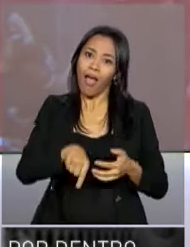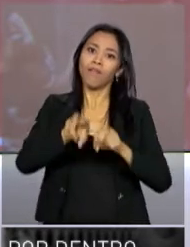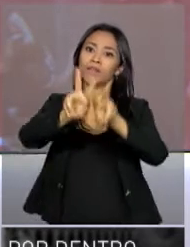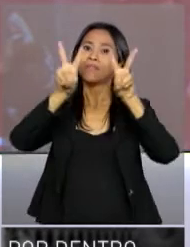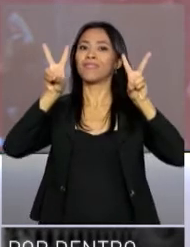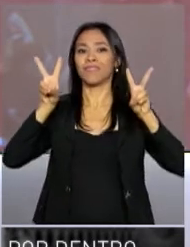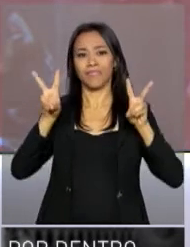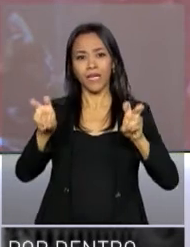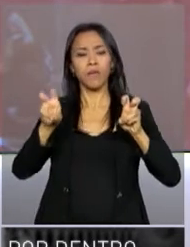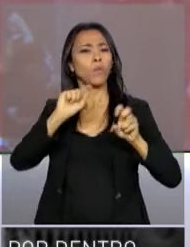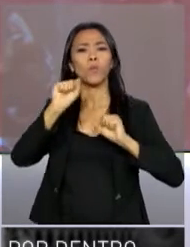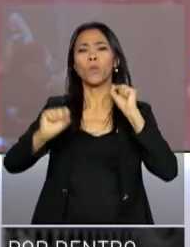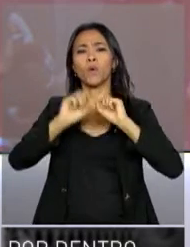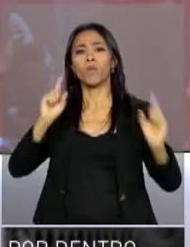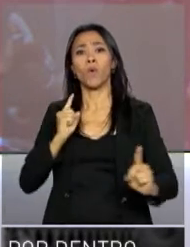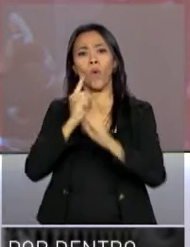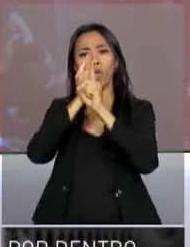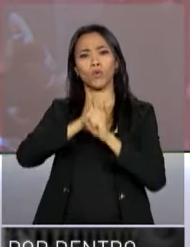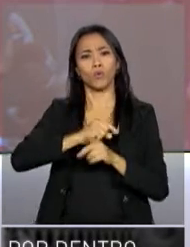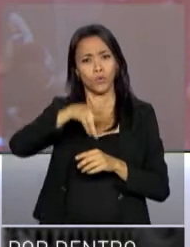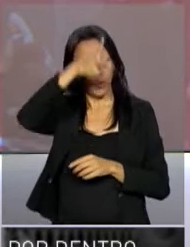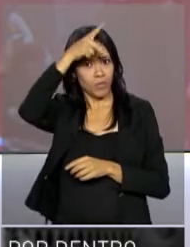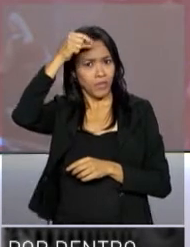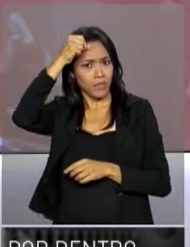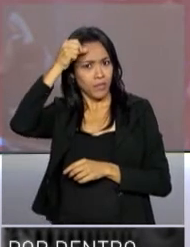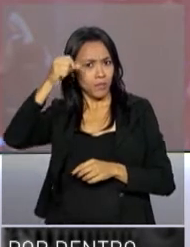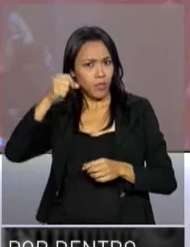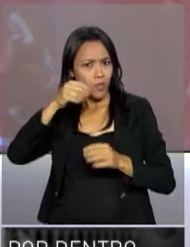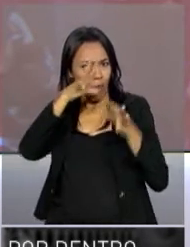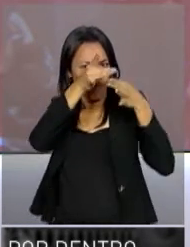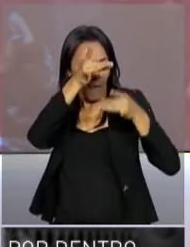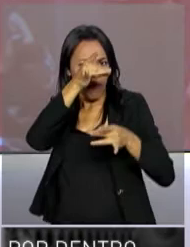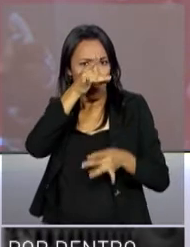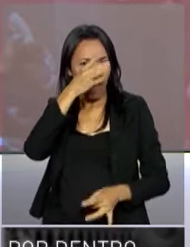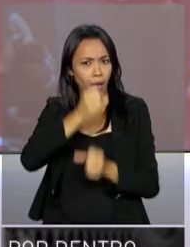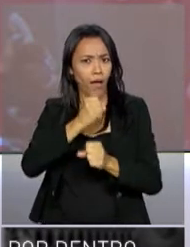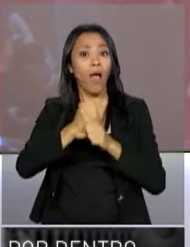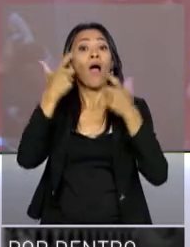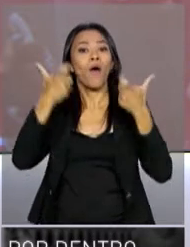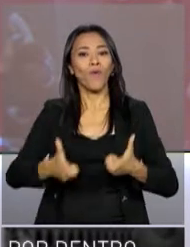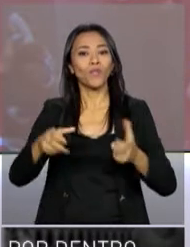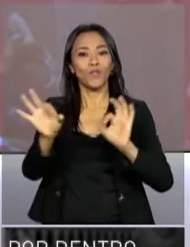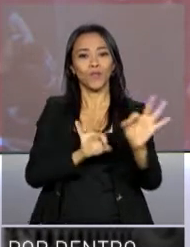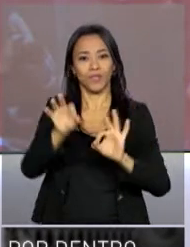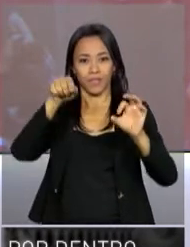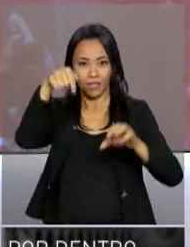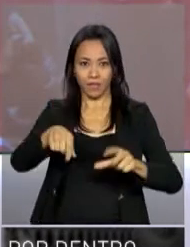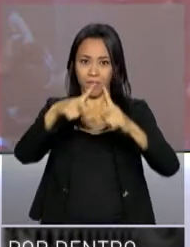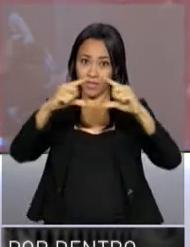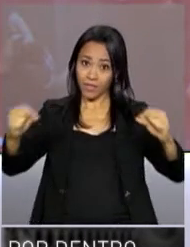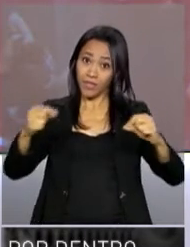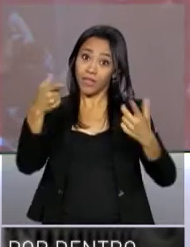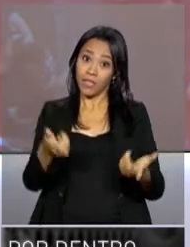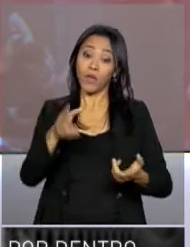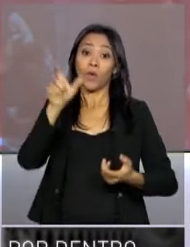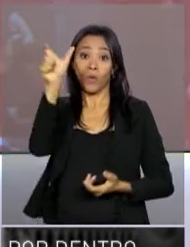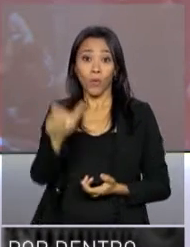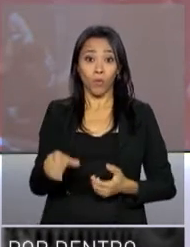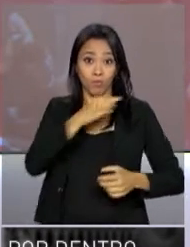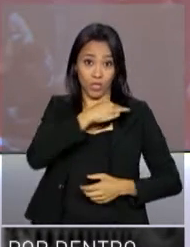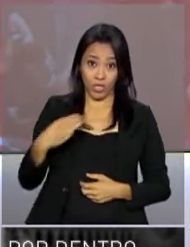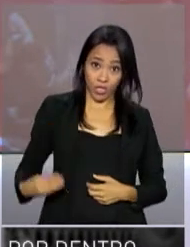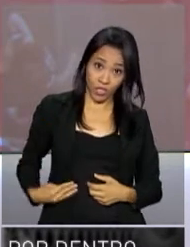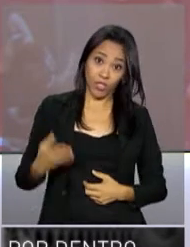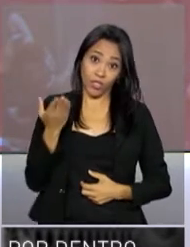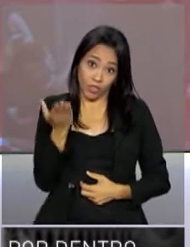esteve em pauta durante o encontro Município Transparente, realizado aqui em Brasília. Para Torquato Jardim, ministro da Transparência,